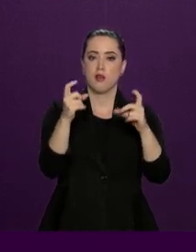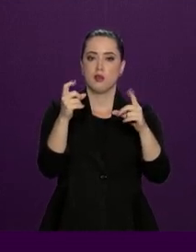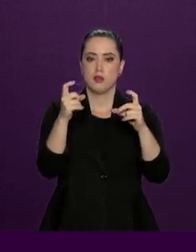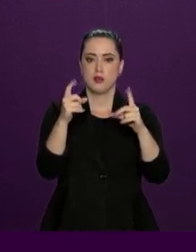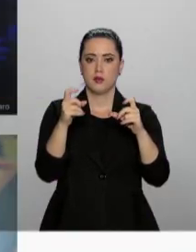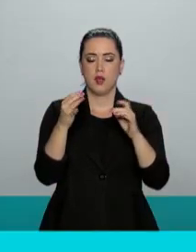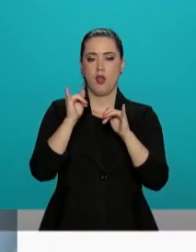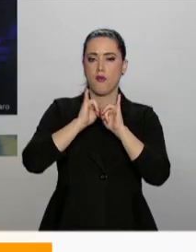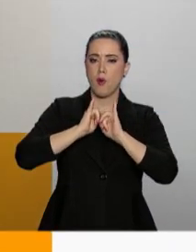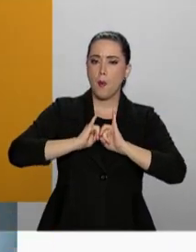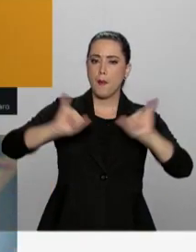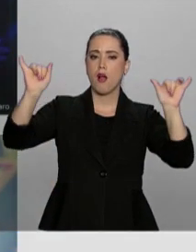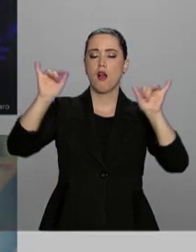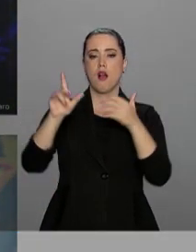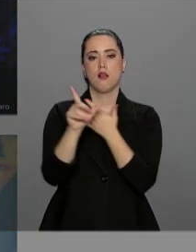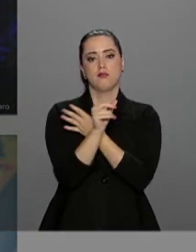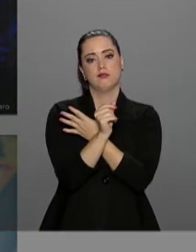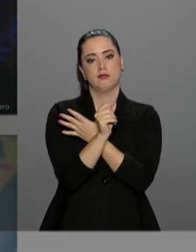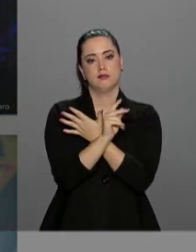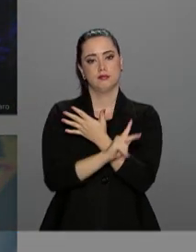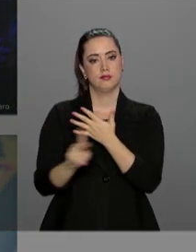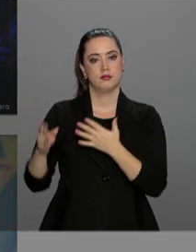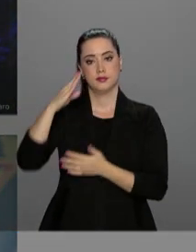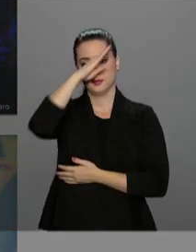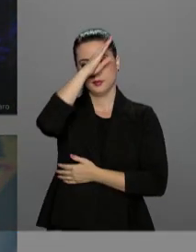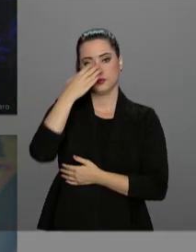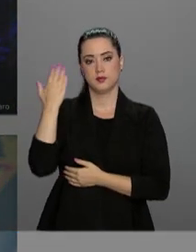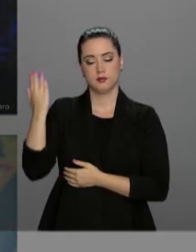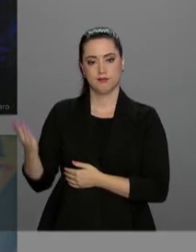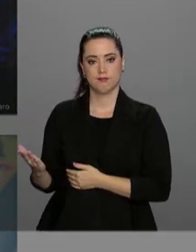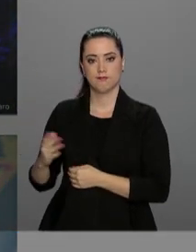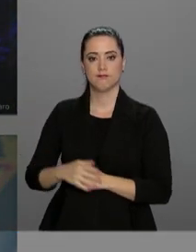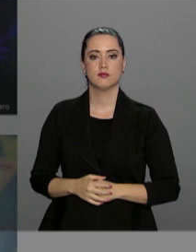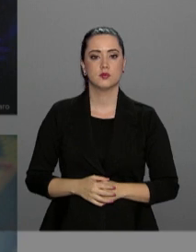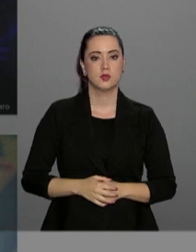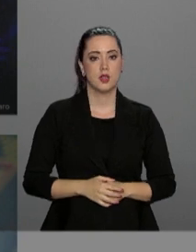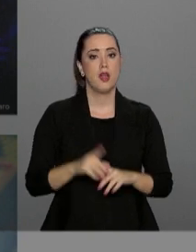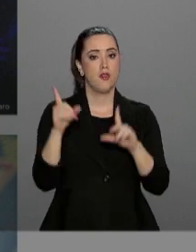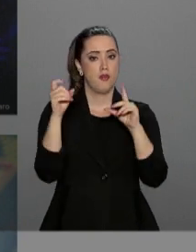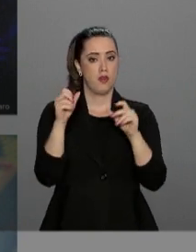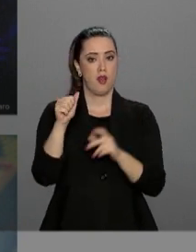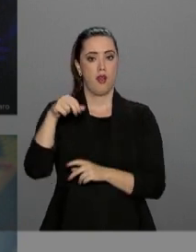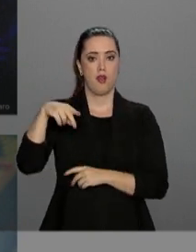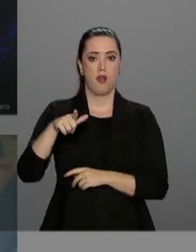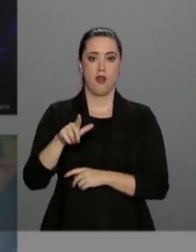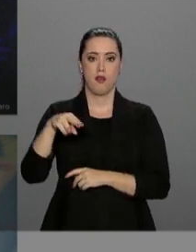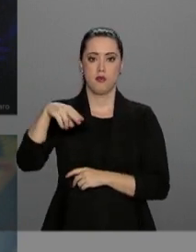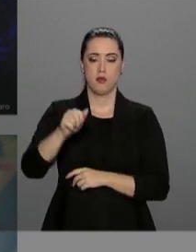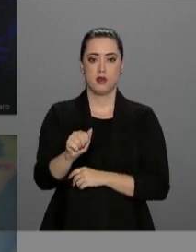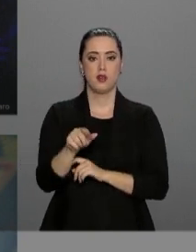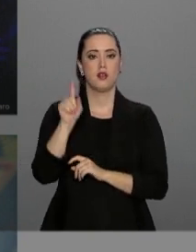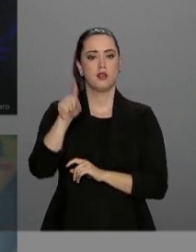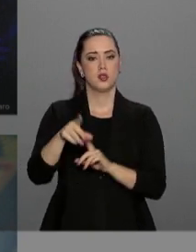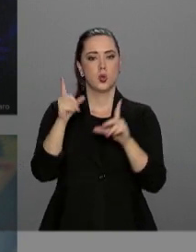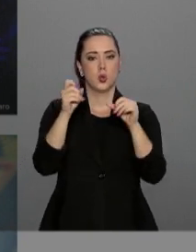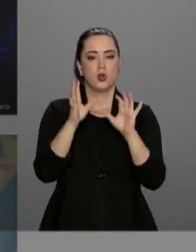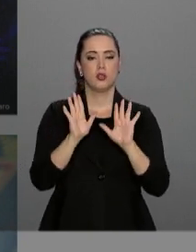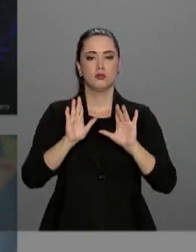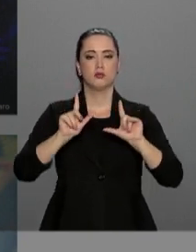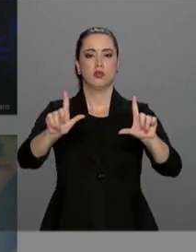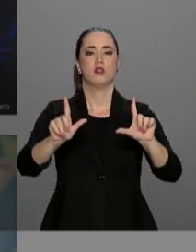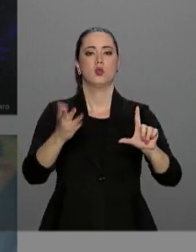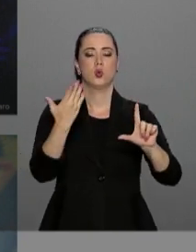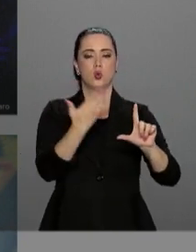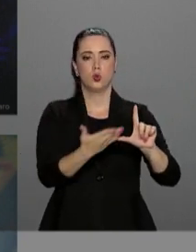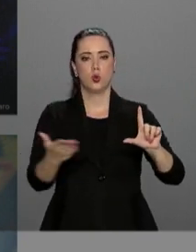foto que foi publicada no Twitter do presidente. A imagem, feita pelo fotógrafo Alain Santos, será colocada na galeria de